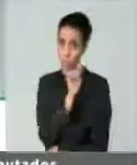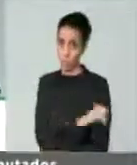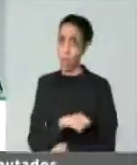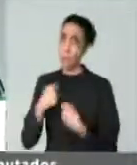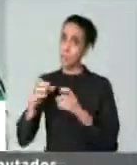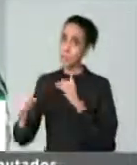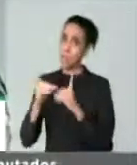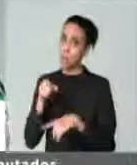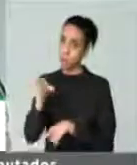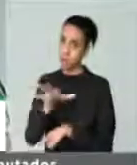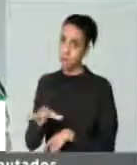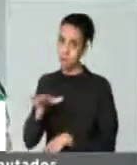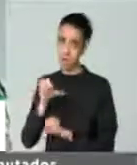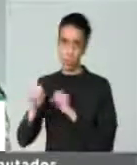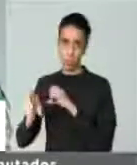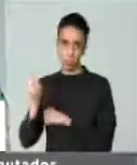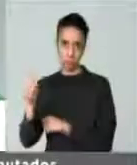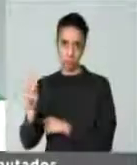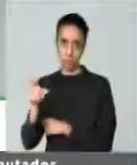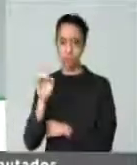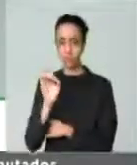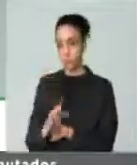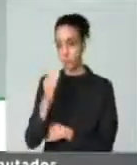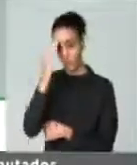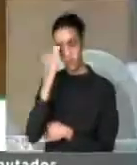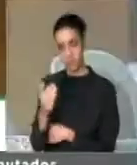com esse setor. É o que tinha a dizer, senhor presidente. Obrigado. Senhor presidente.